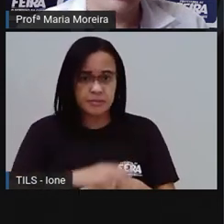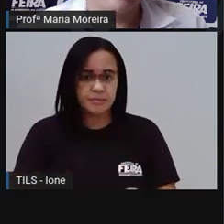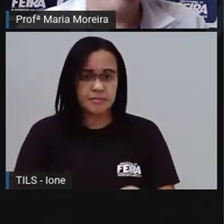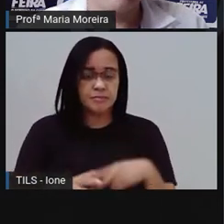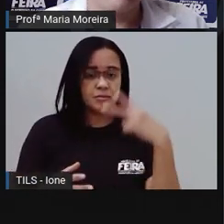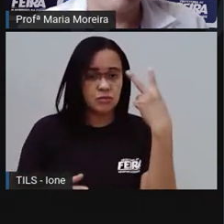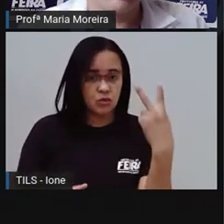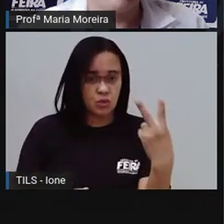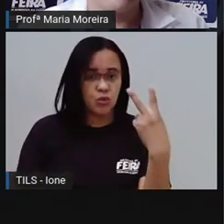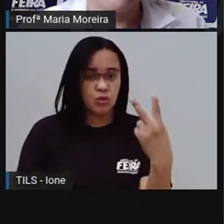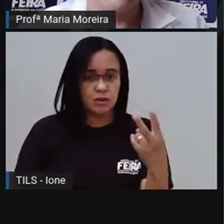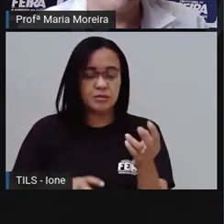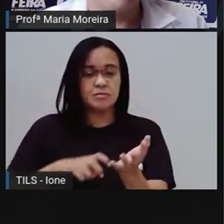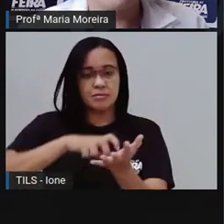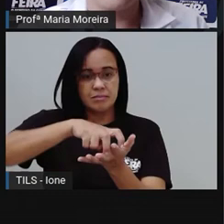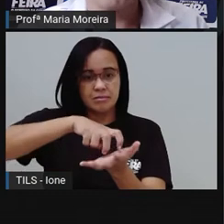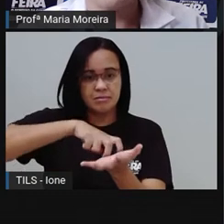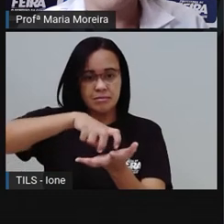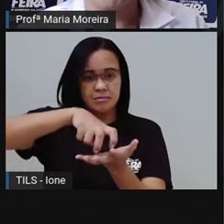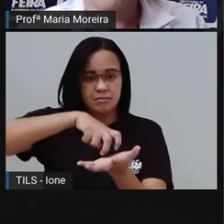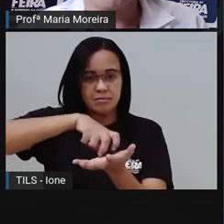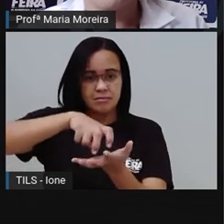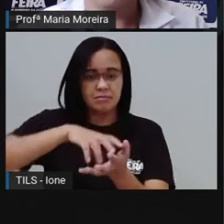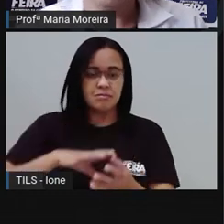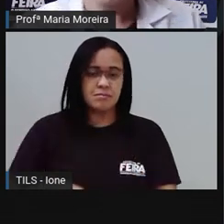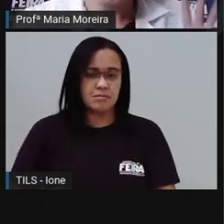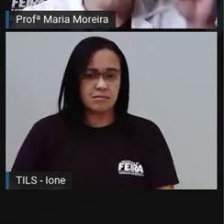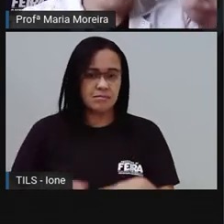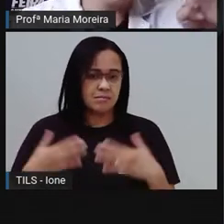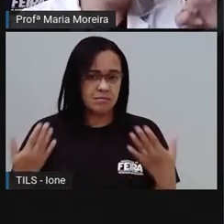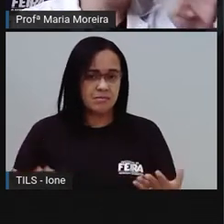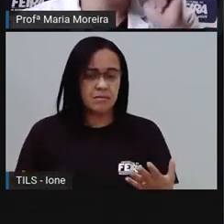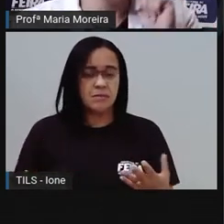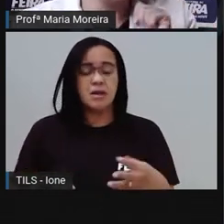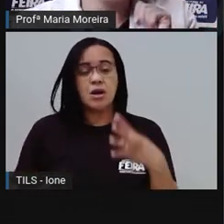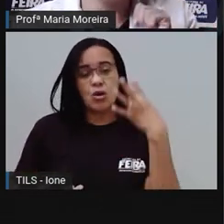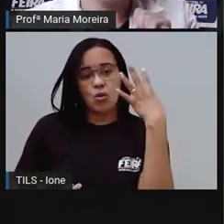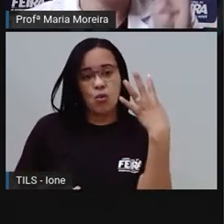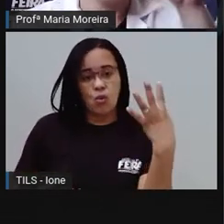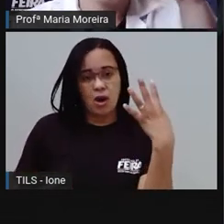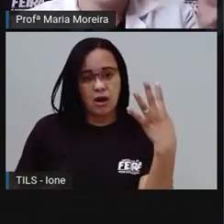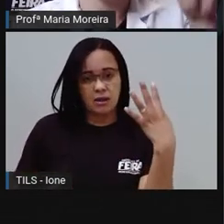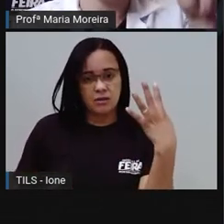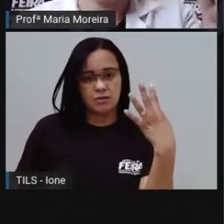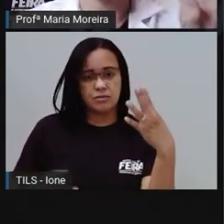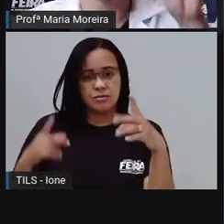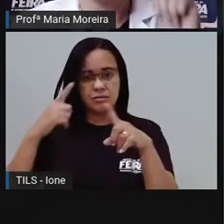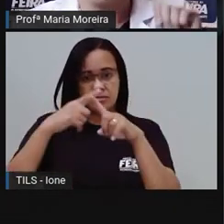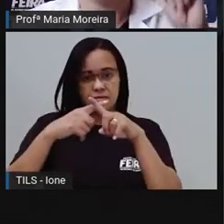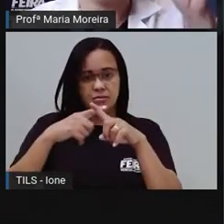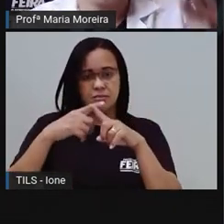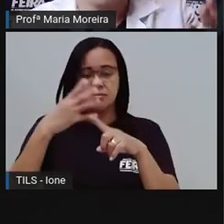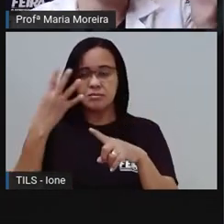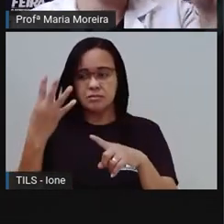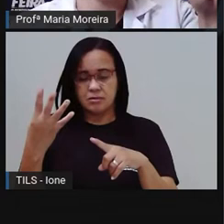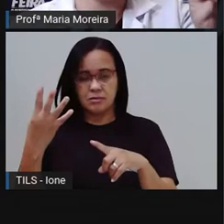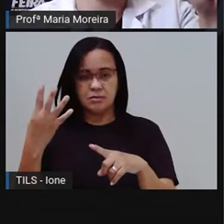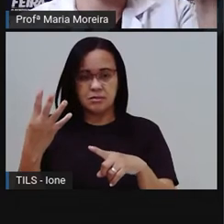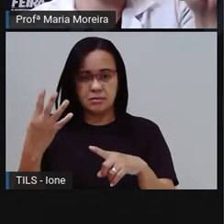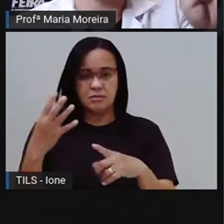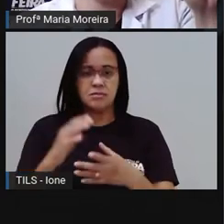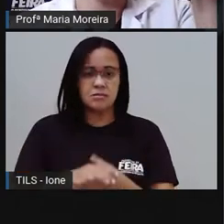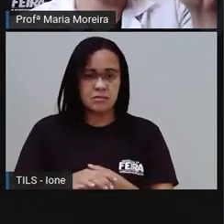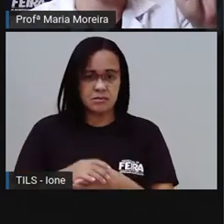Dois carrinhos, né? Isso aqui vai ser igual a quanto? Quatro, duas vezes, né? Quatro mais quatro. Quatro,